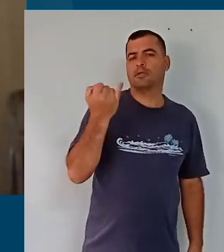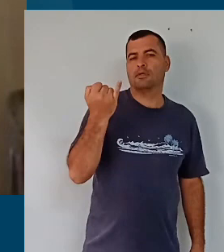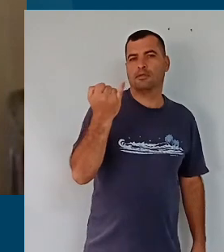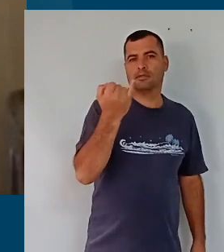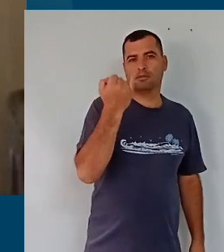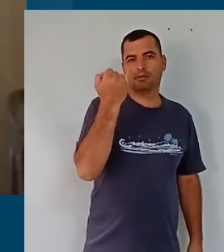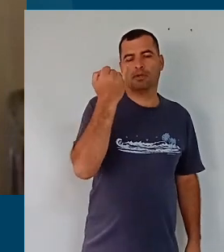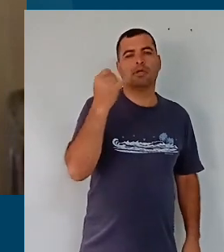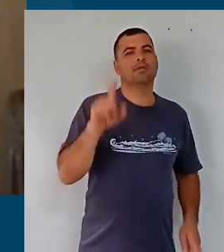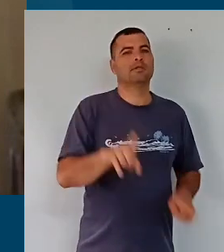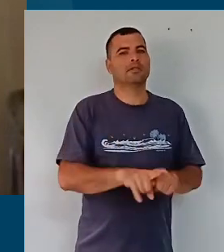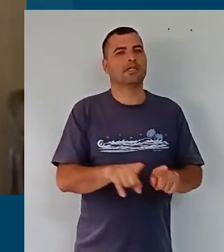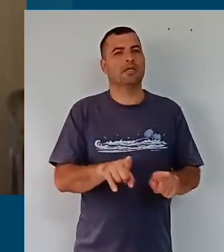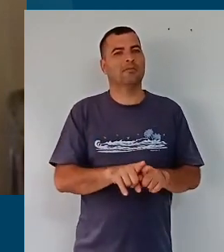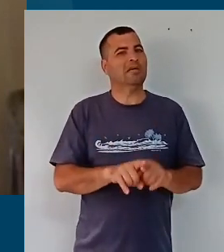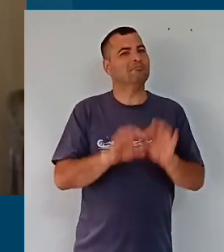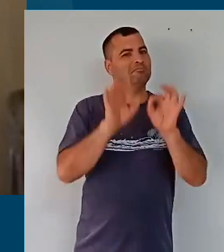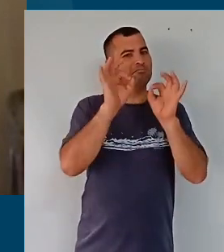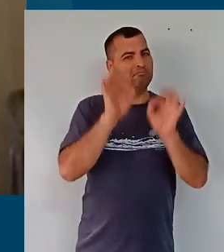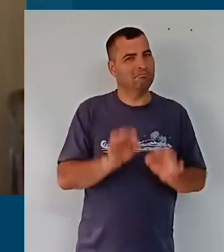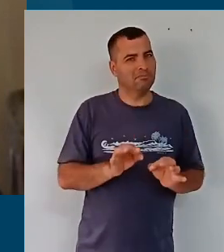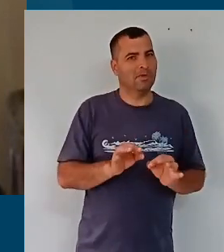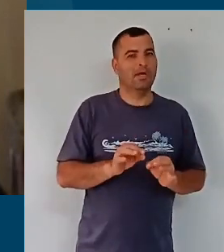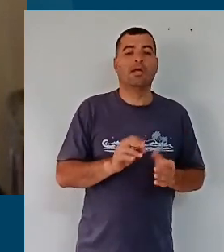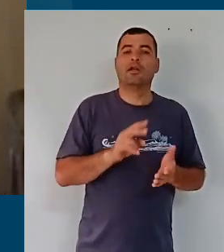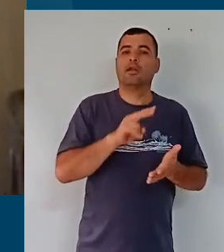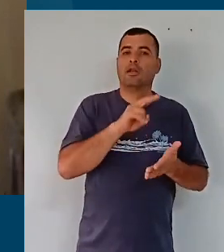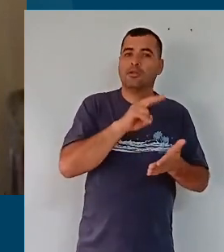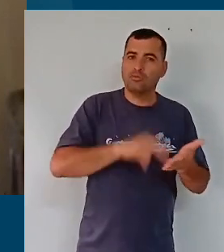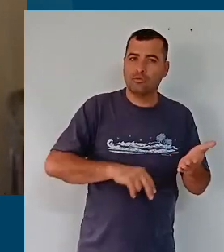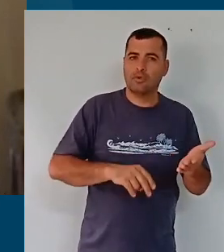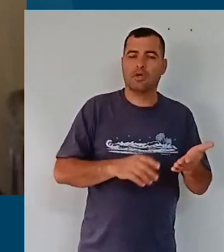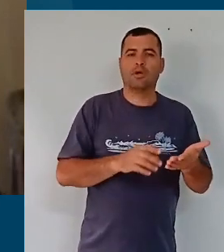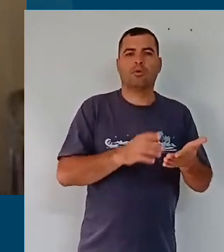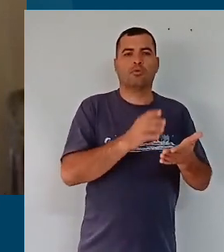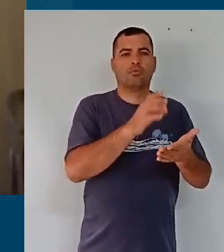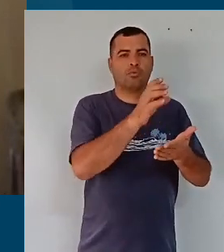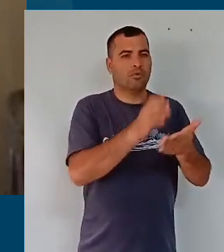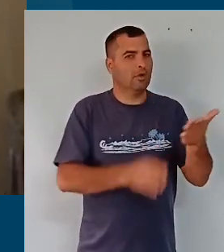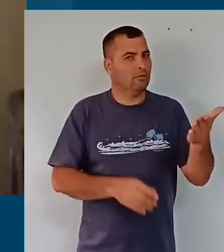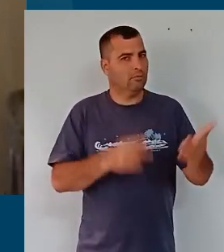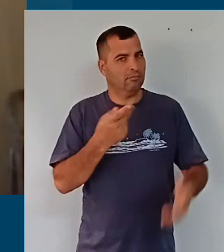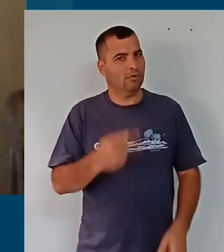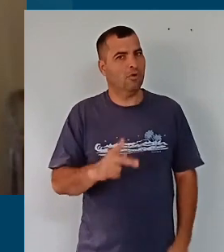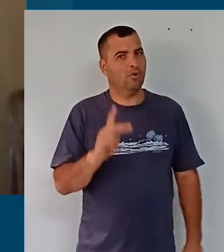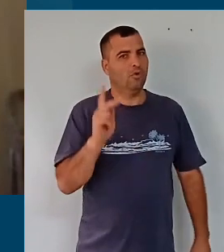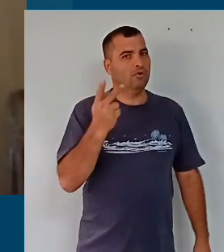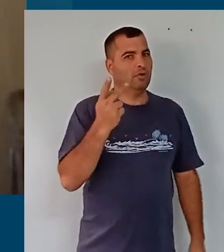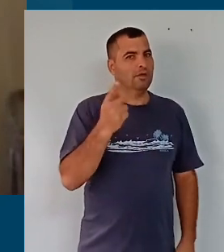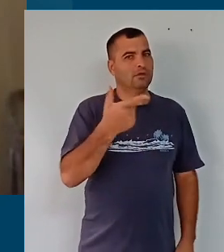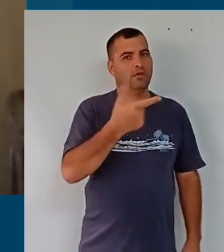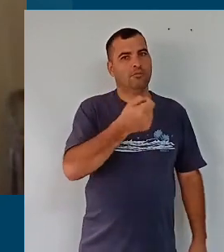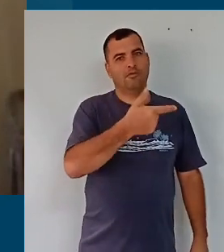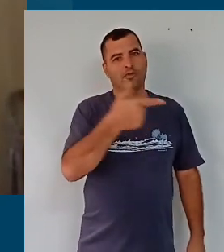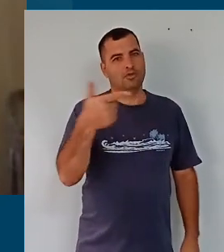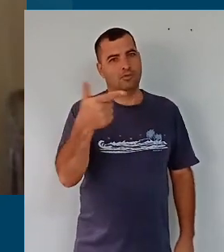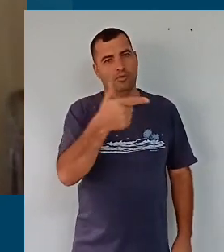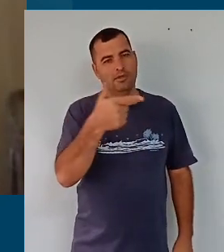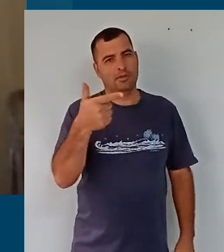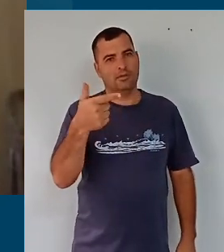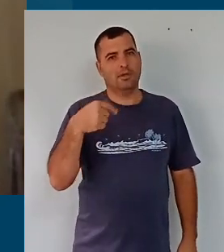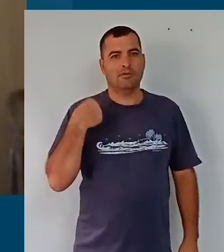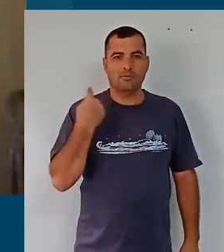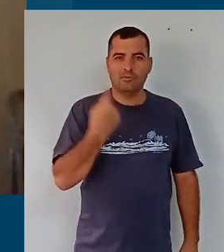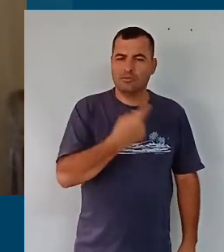e a legitimidade da leitura do currículo municipal quando nós retornarmos no ano 2022